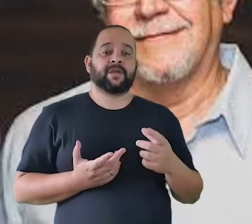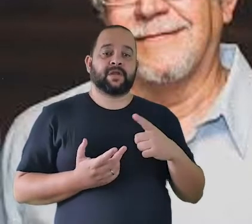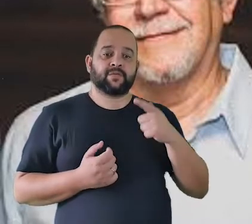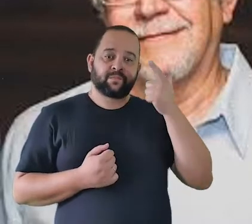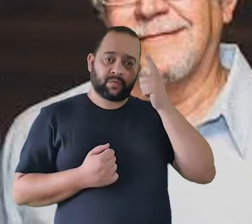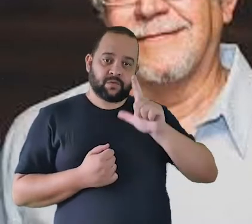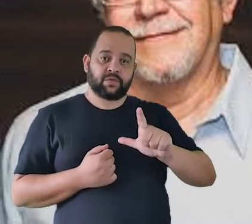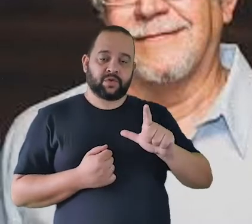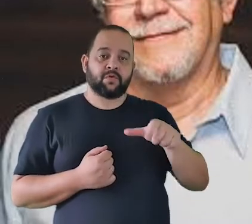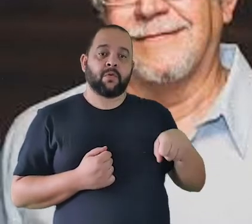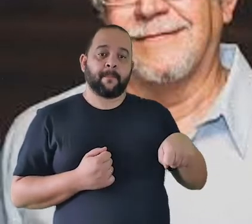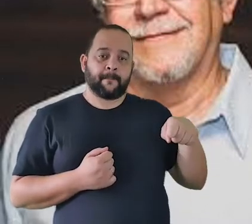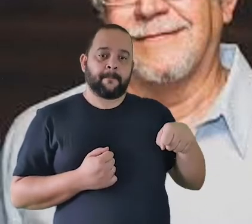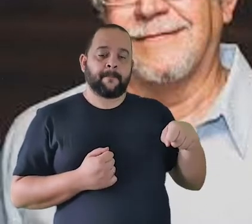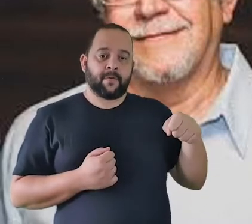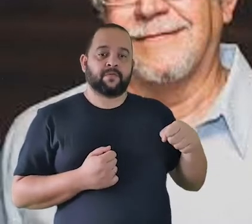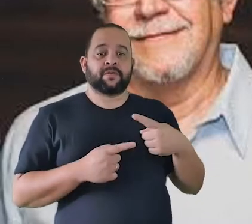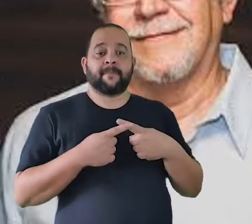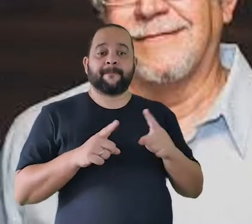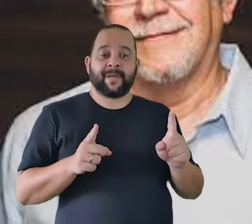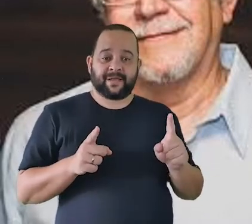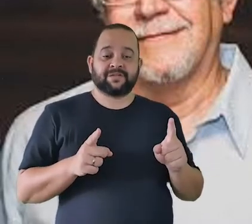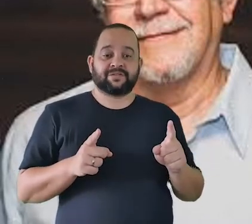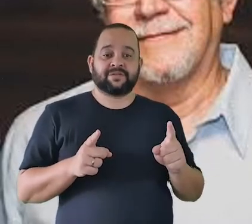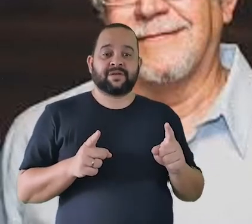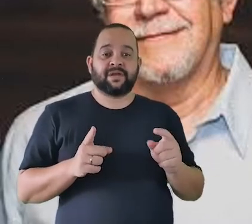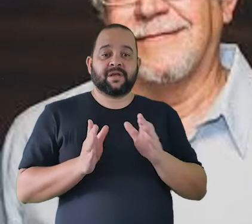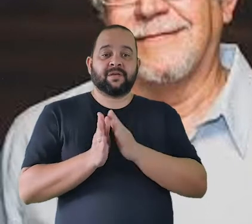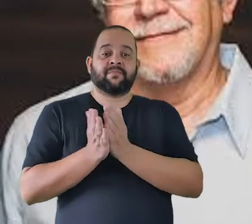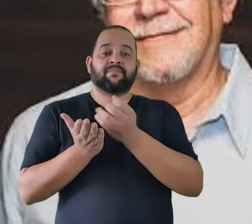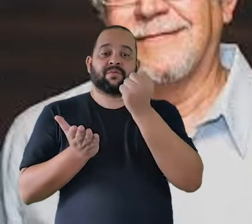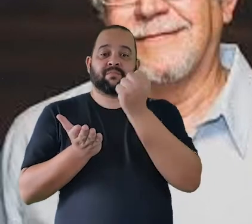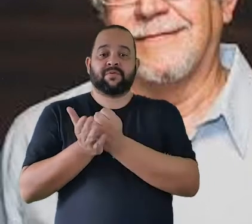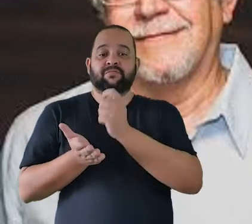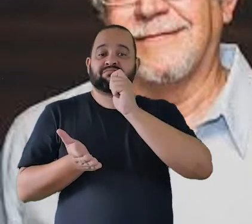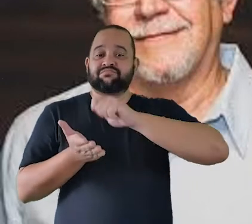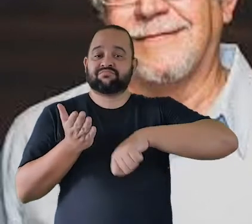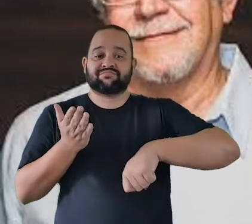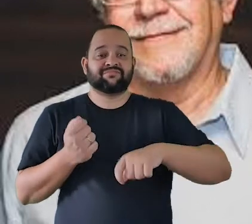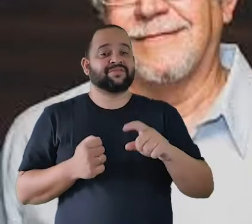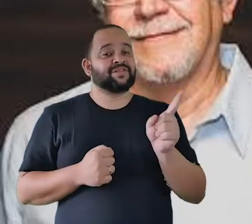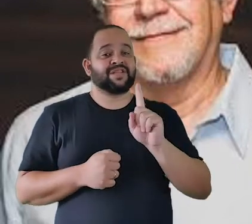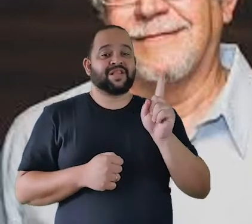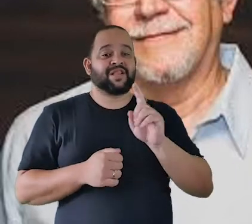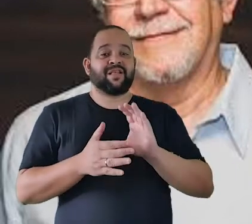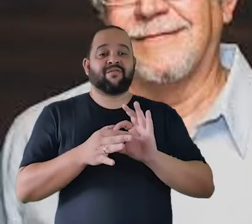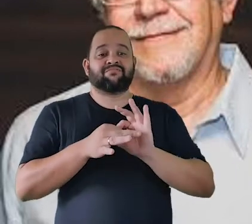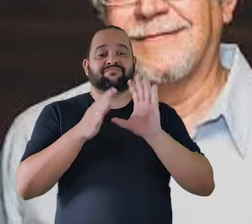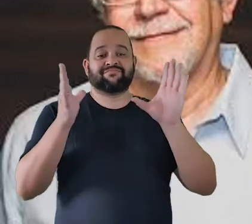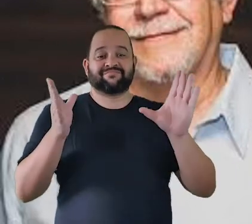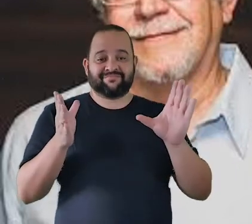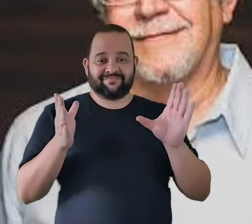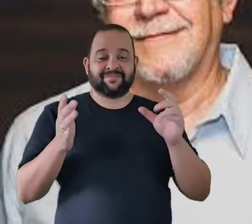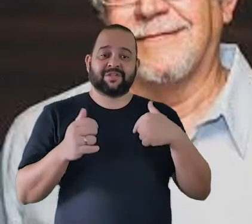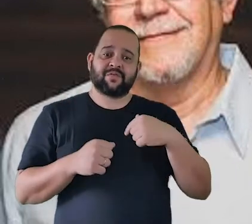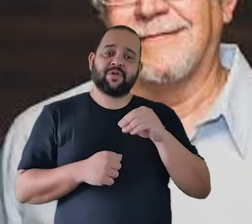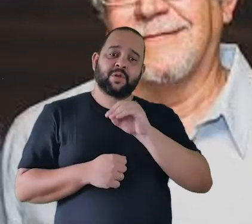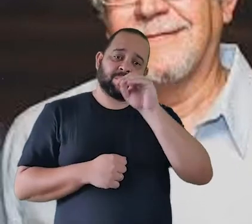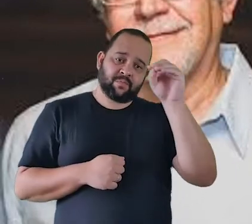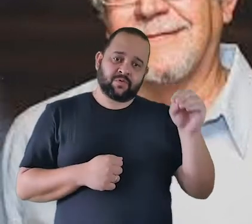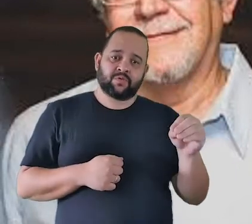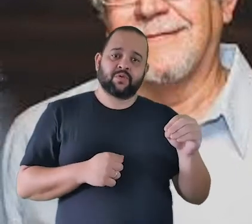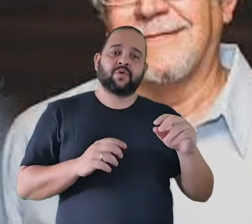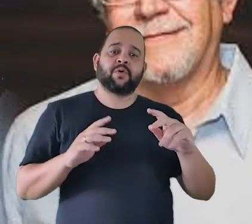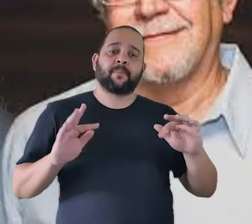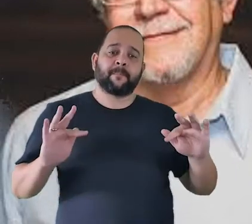teve o visto dele negado pelo governo brasileiro por causa da militância no Partido Comunista então ele foi para Paris